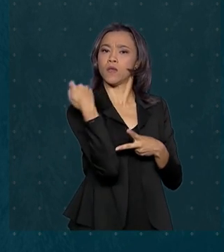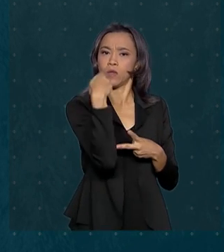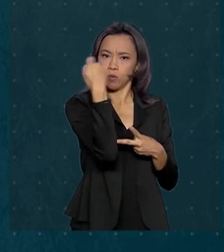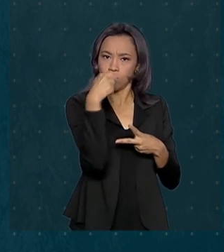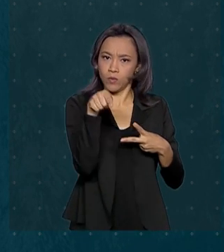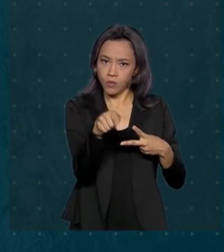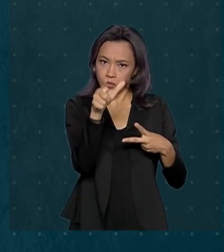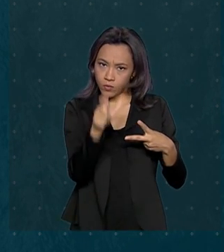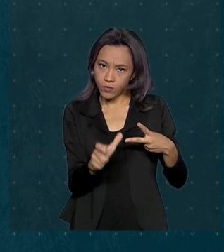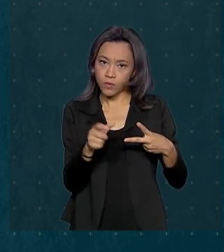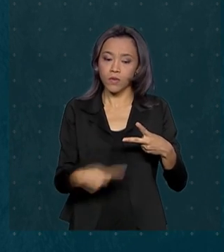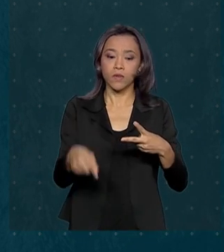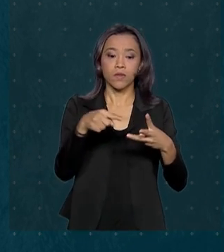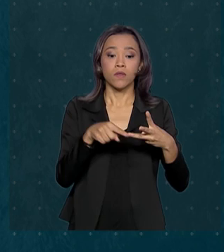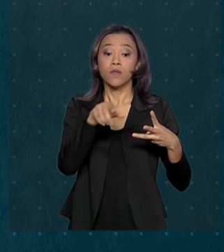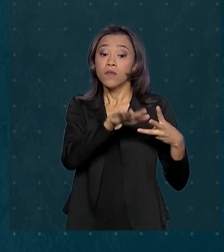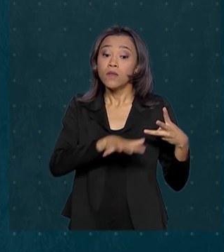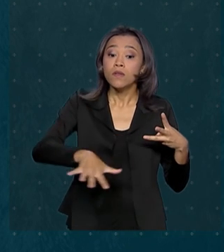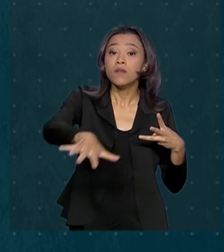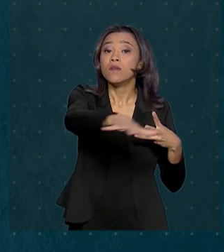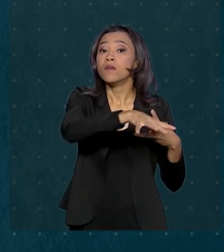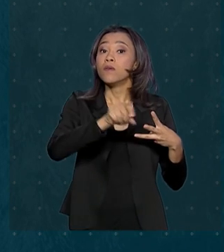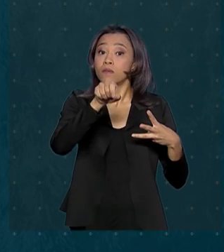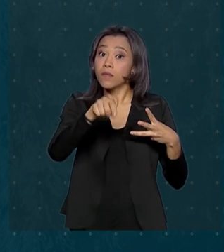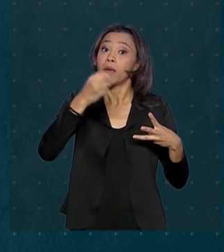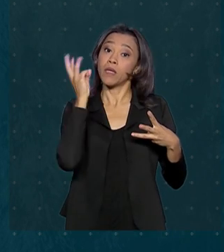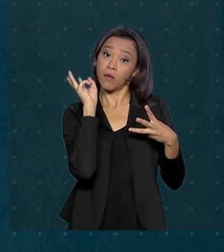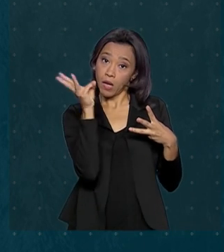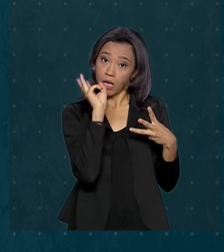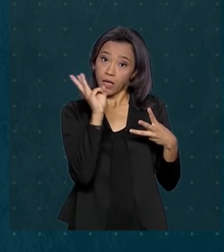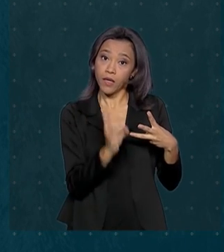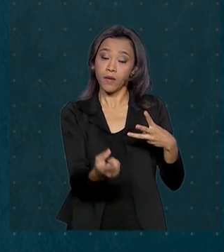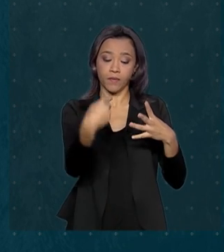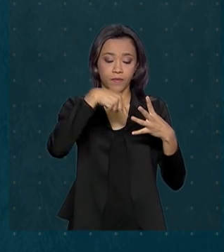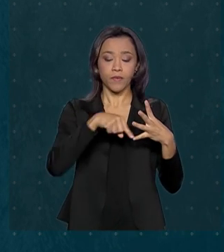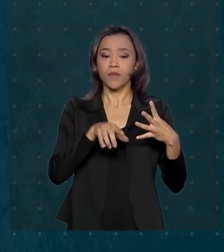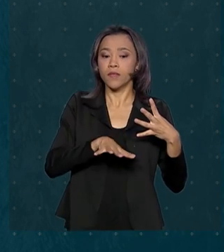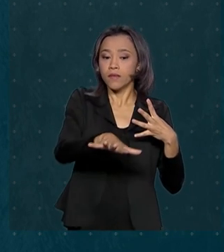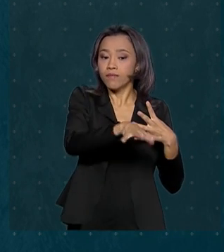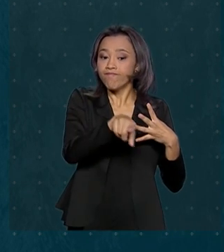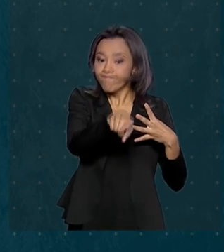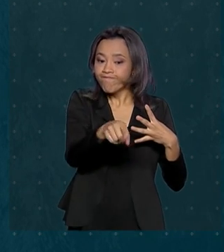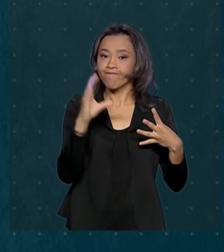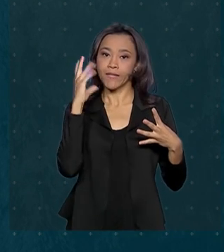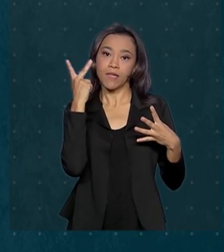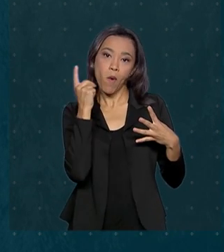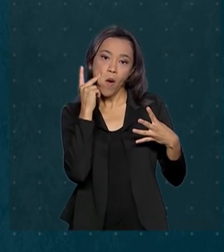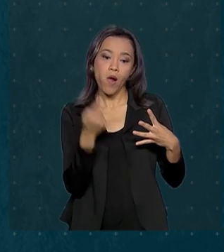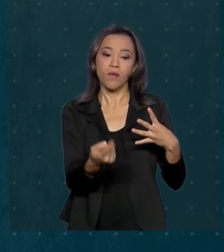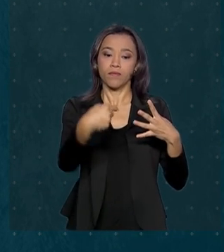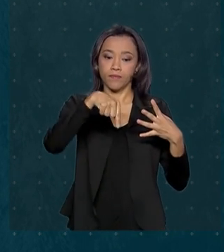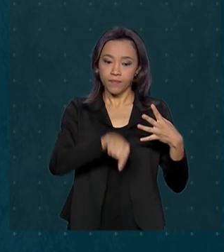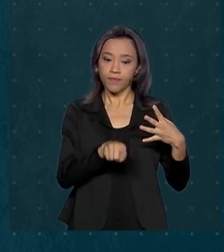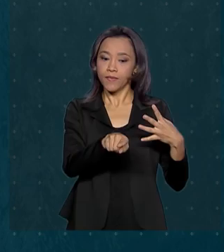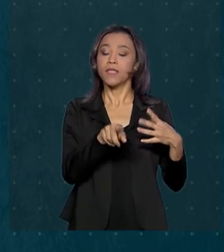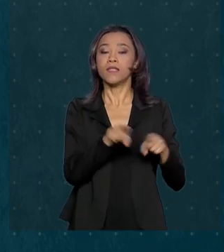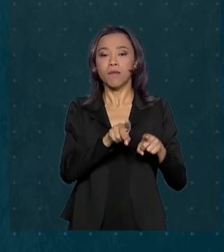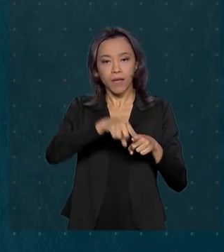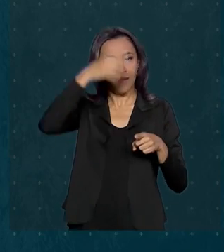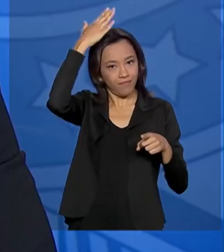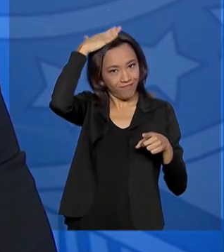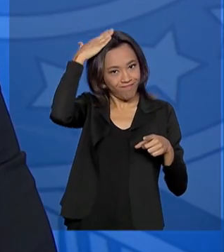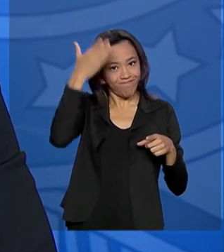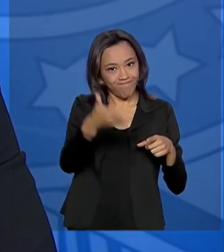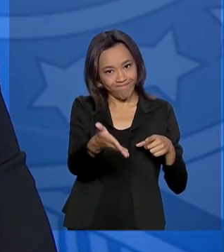no Rio Grande do Sul, Lençóis Maranhenses, no Maranhão e Jericoacoara, no Ceará. Além do Parque Nacional de Foz do